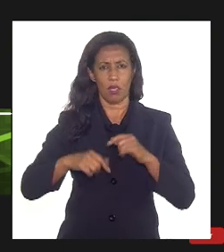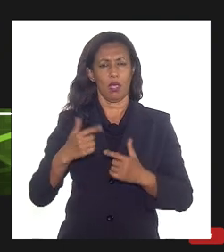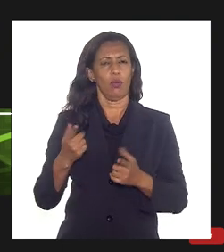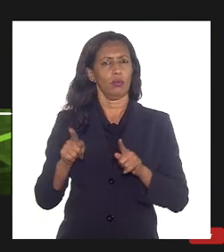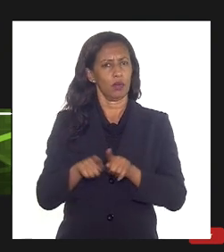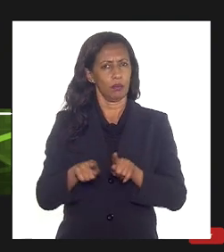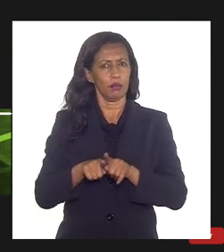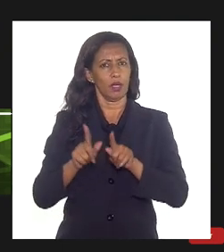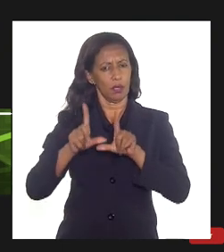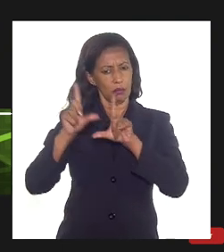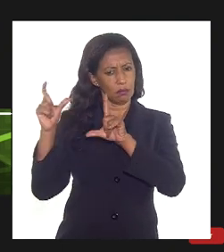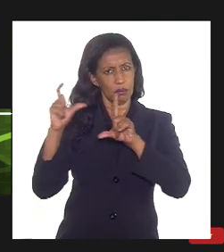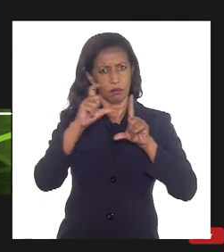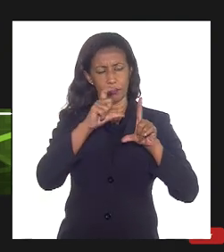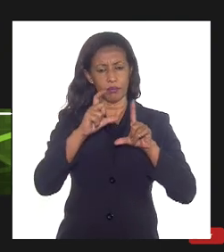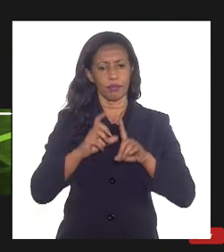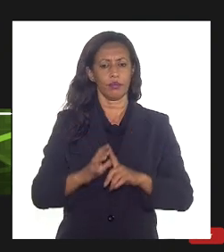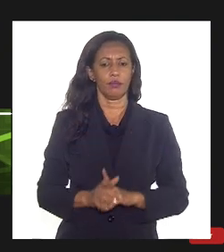outro aspecto ok